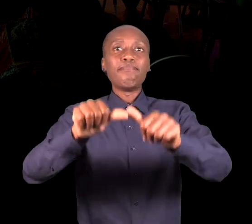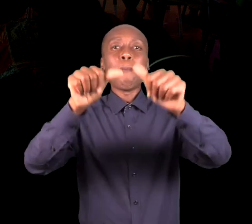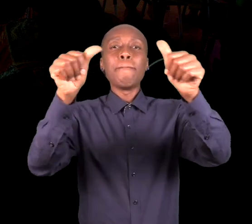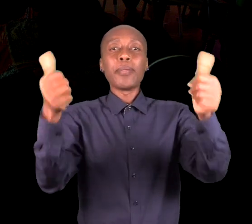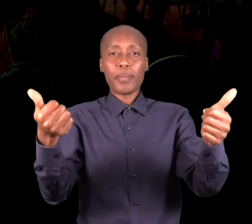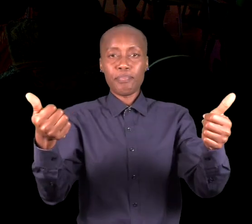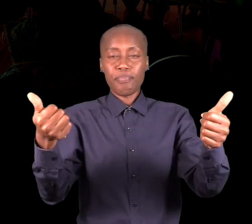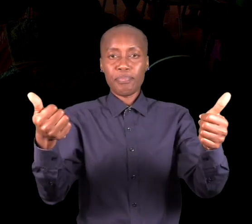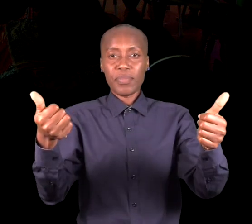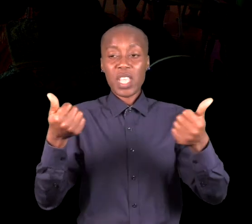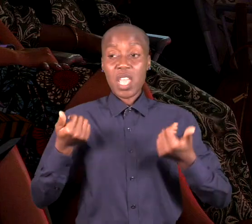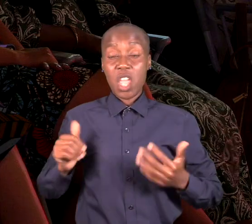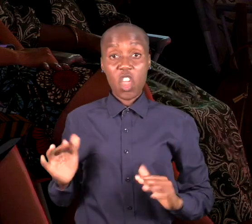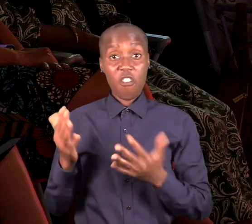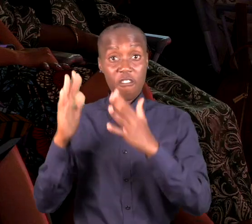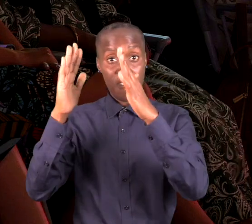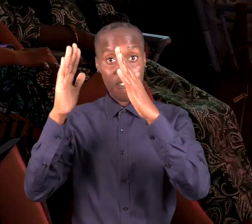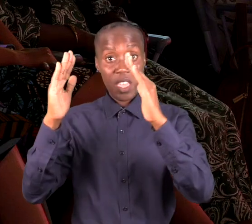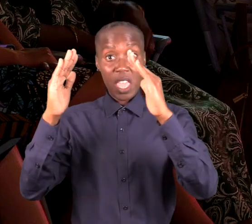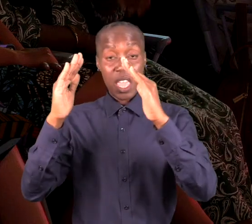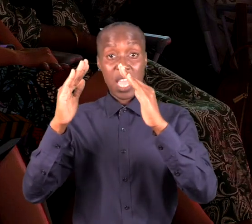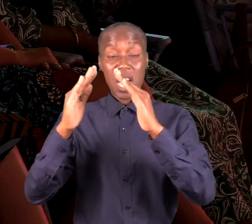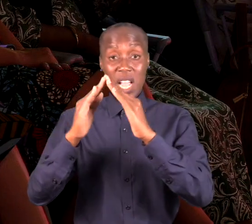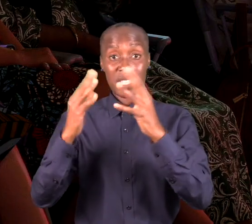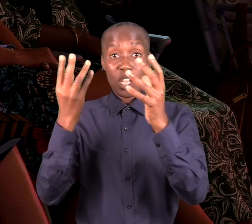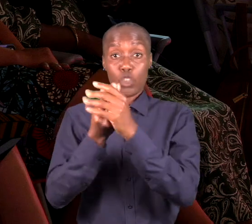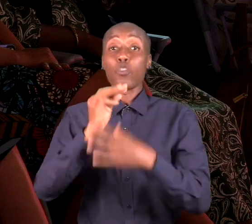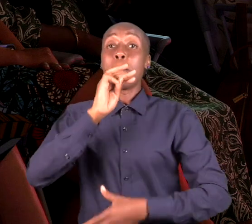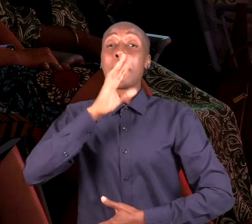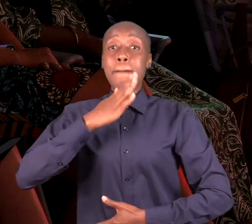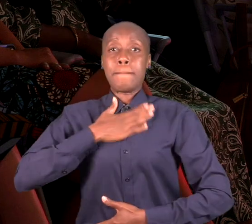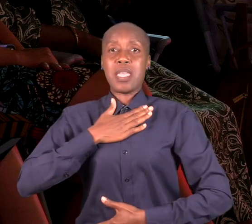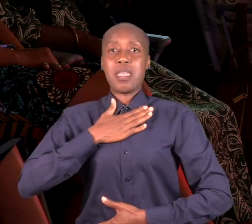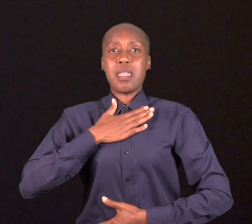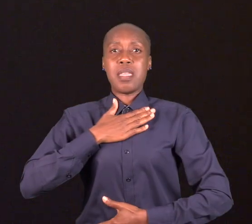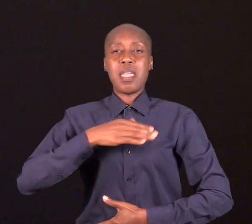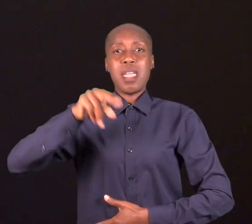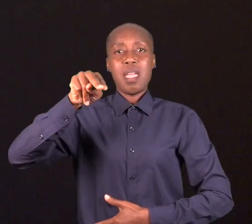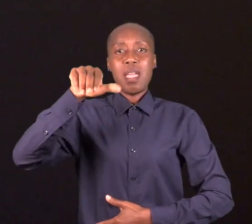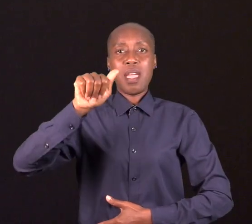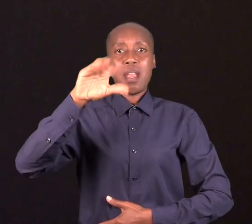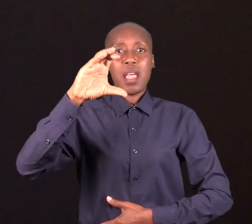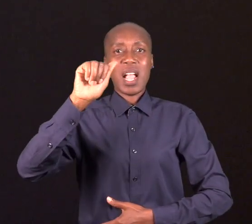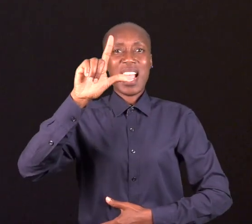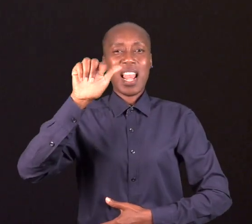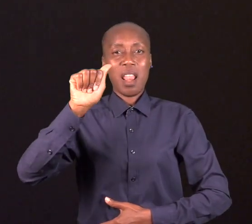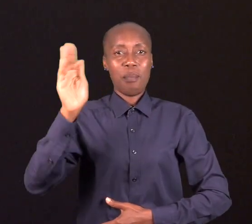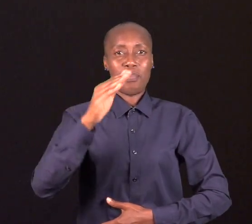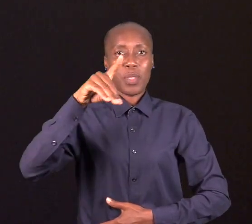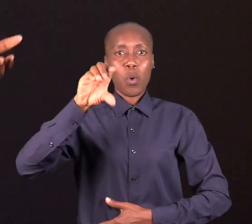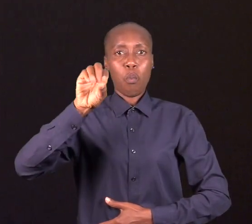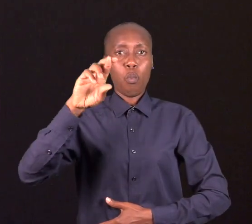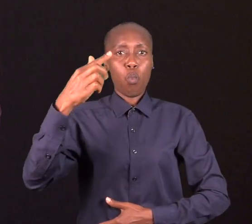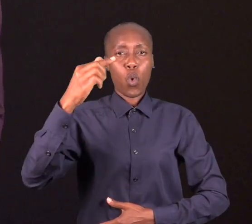O pouco tempo que vivi com a minha mãe, lá na minha terra natal, naquela porto, vi como o meu pai a